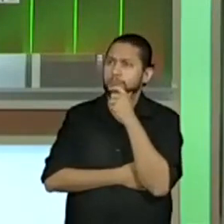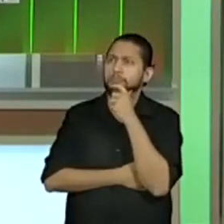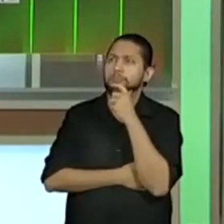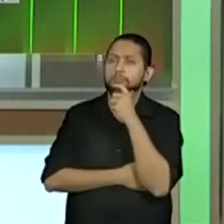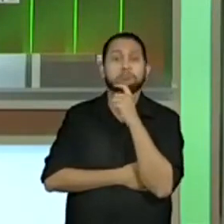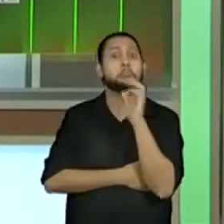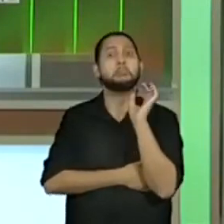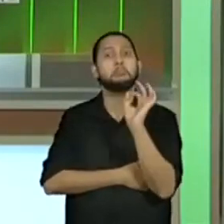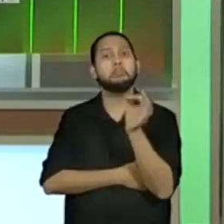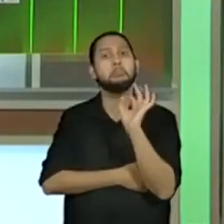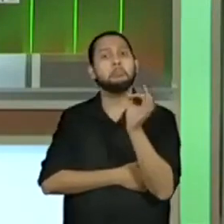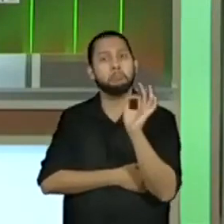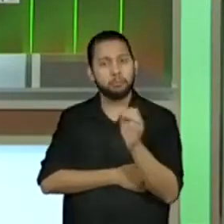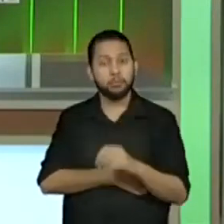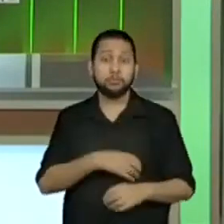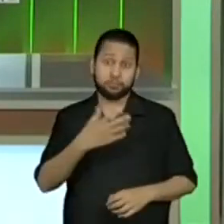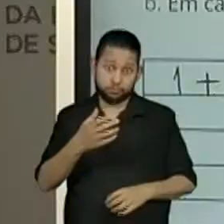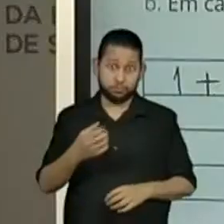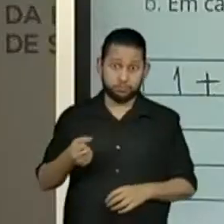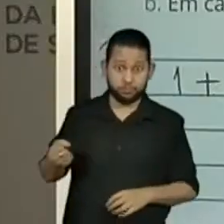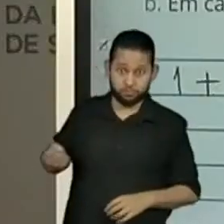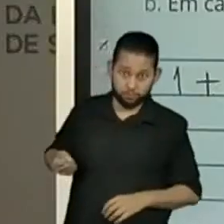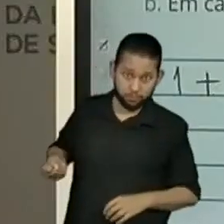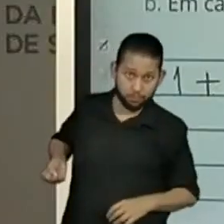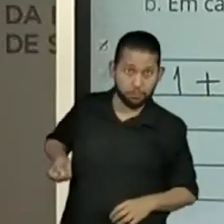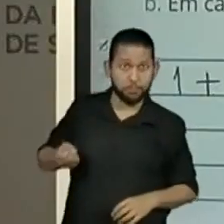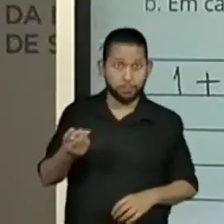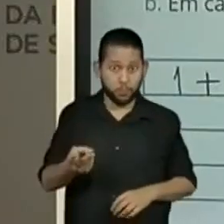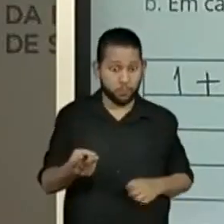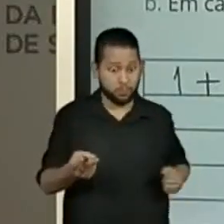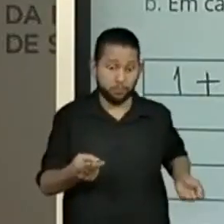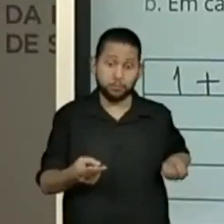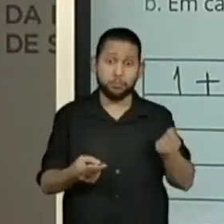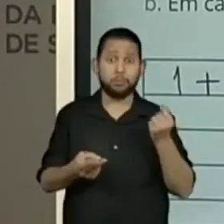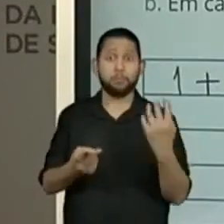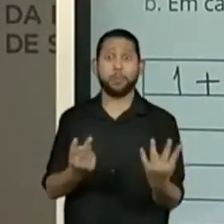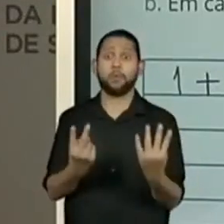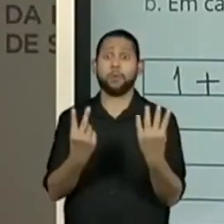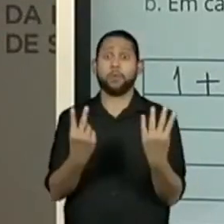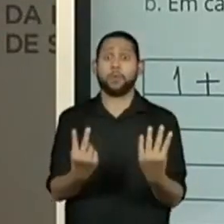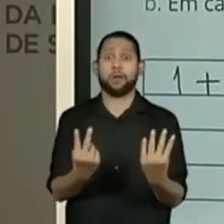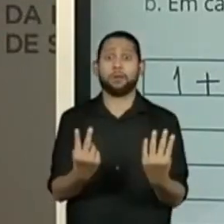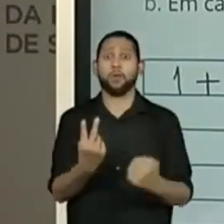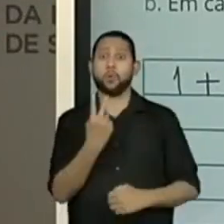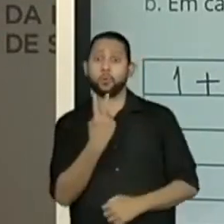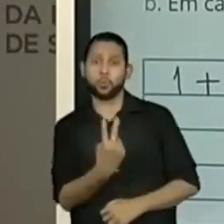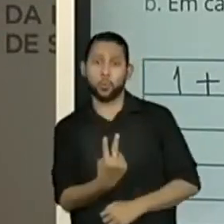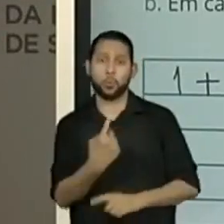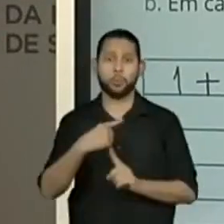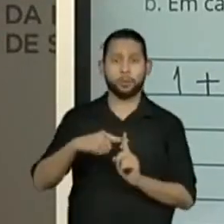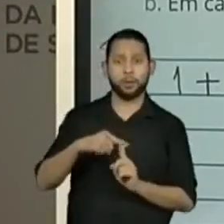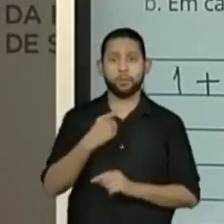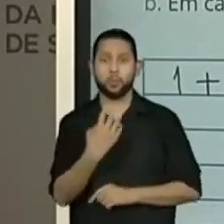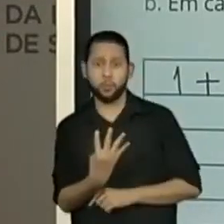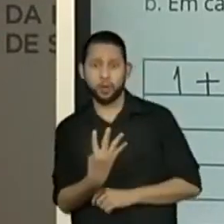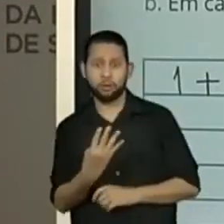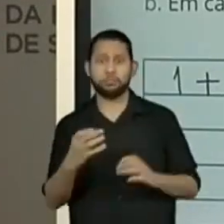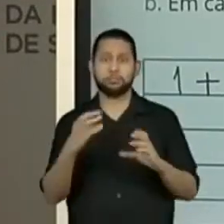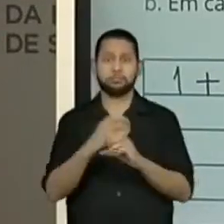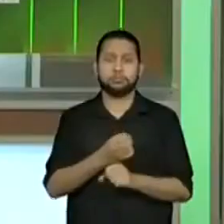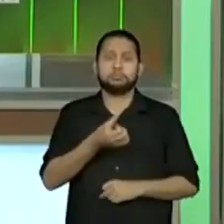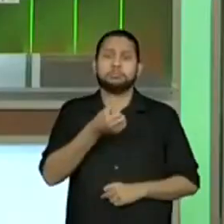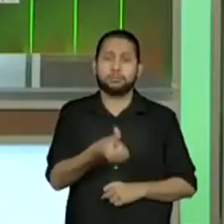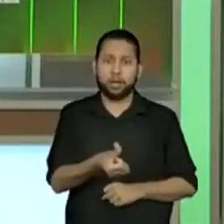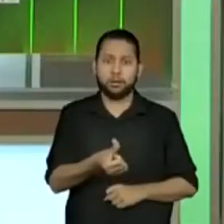E isso tem que cair com a face 4 voltada para cima, para que eu tenha, então, a soma 6. Eu vou registrar ali.